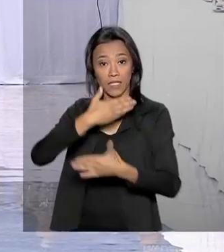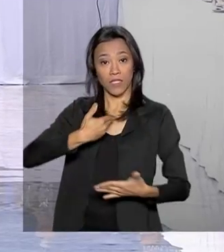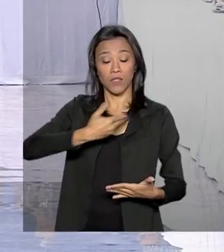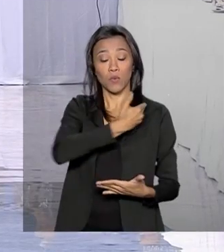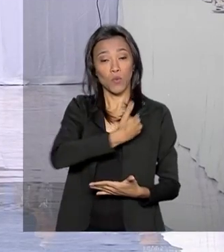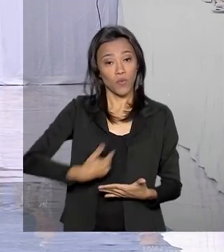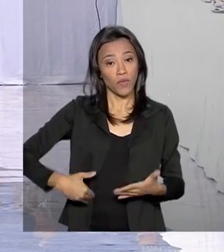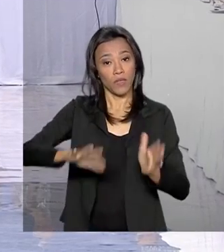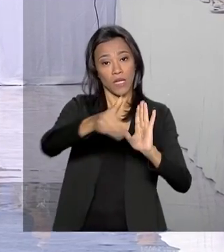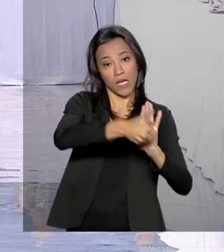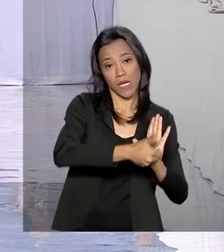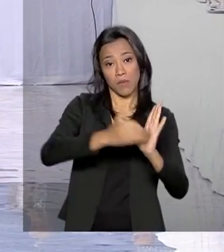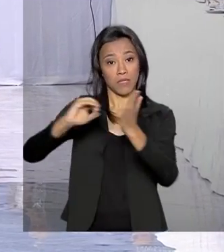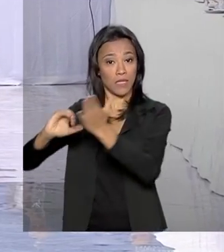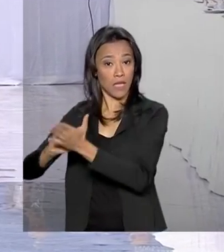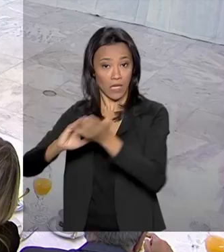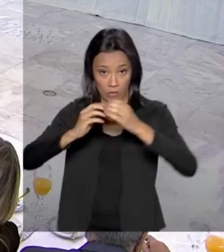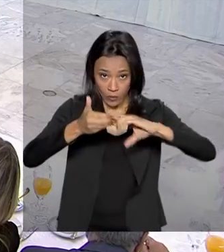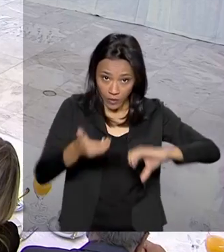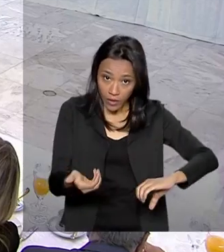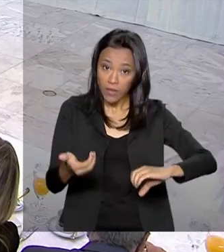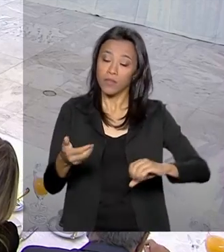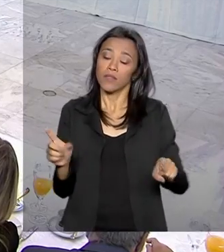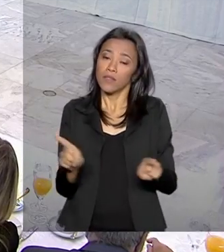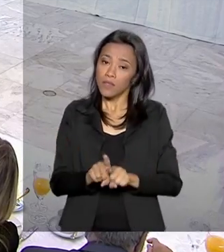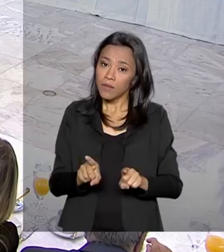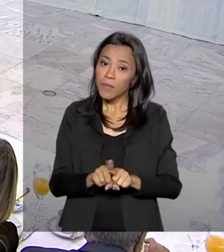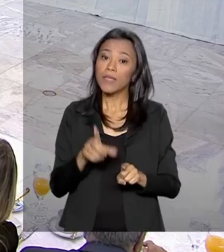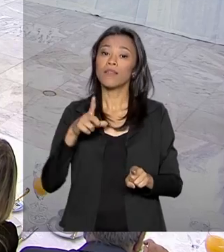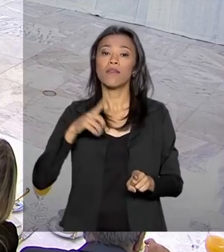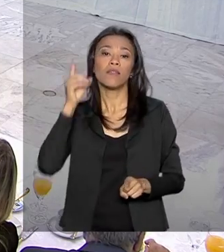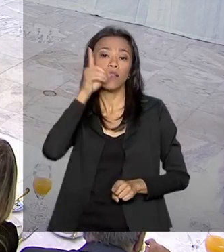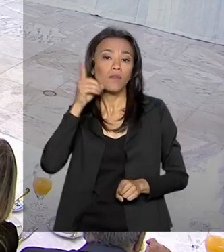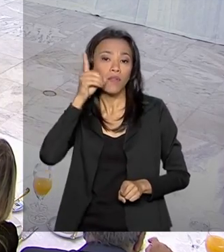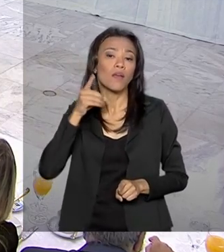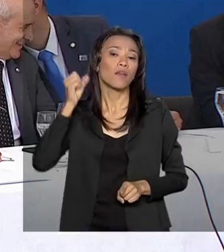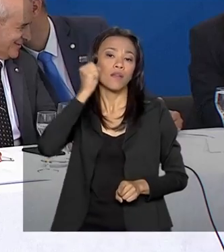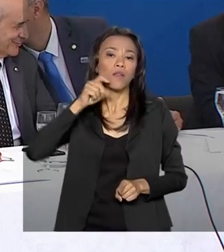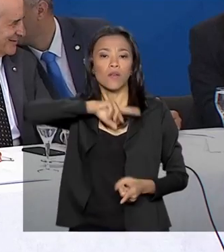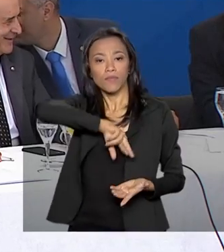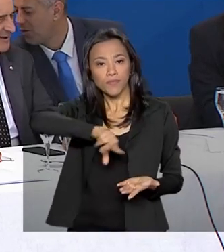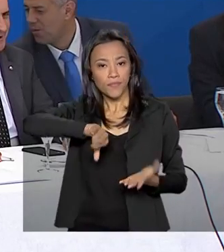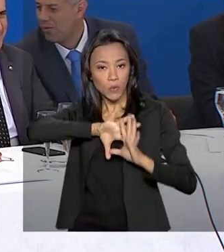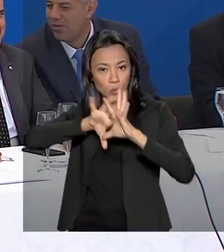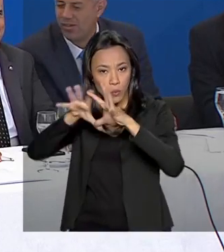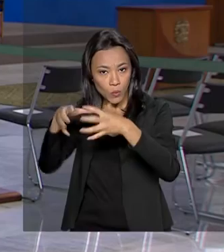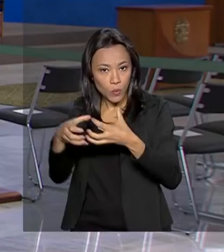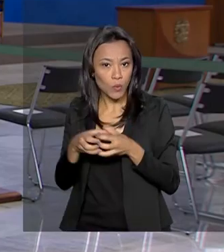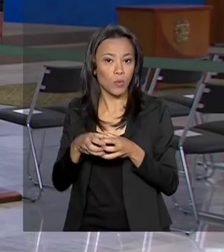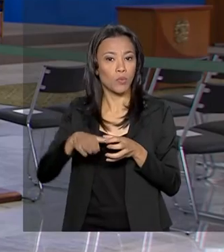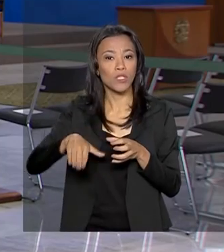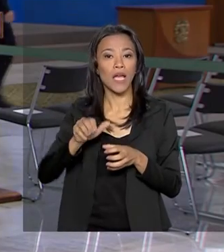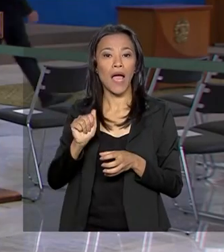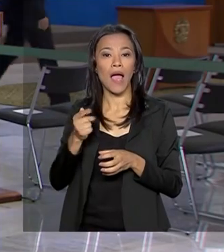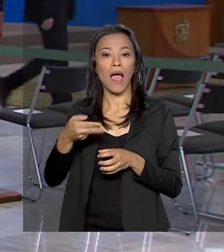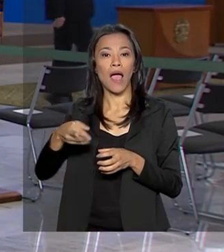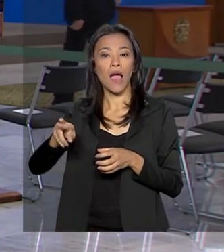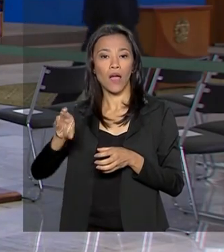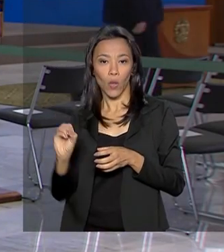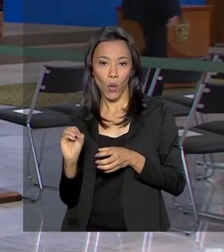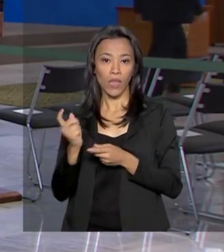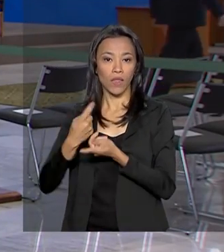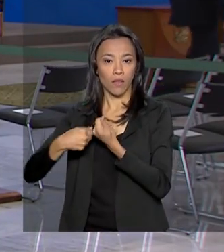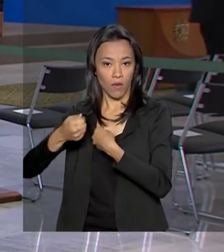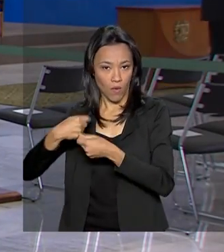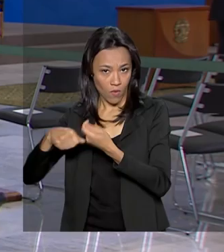no Senado e no Congresso Nacional e também com parlamentares da bancada do agronegócio. Na abertura do café,